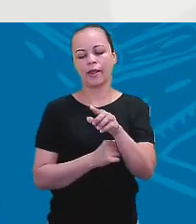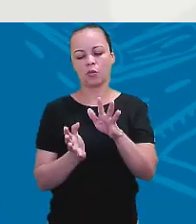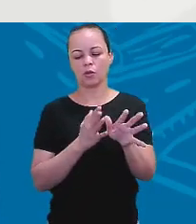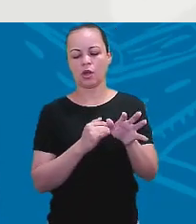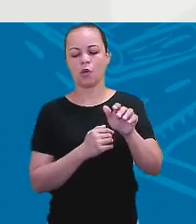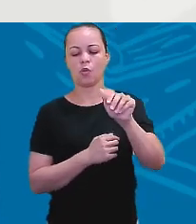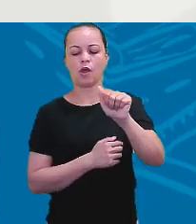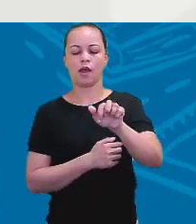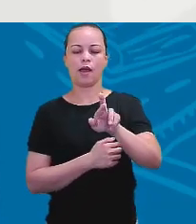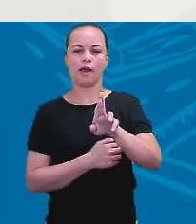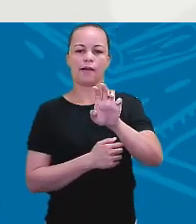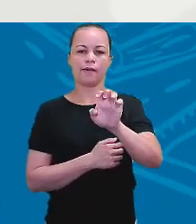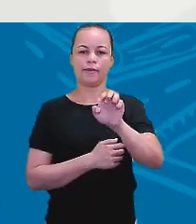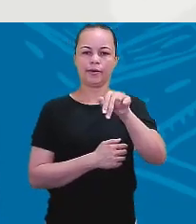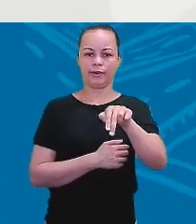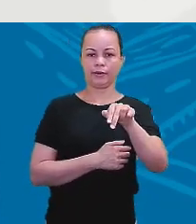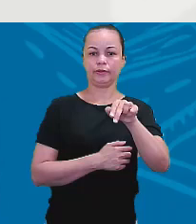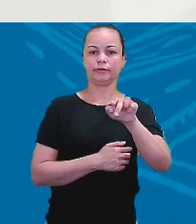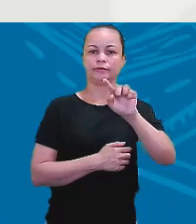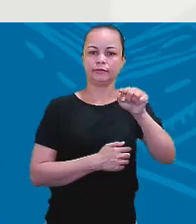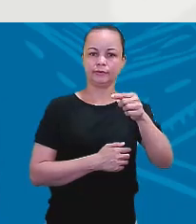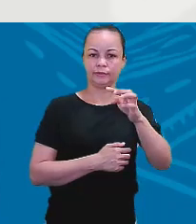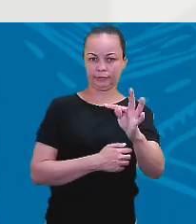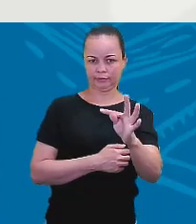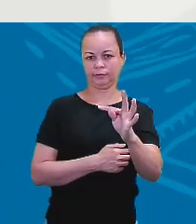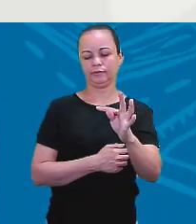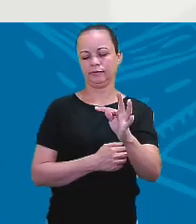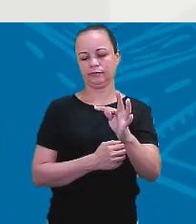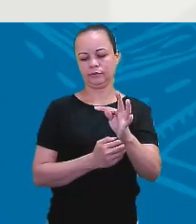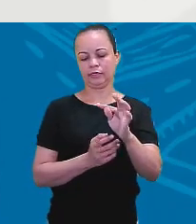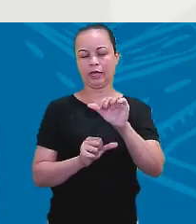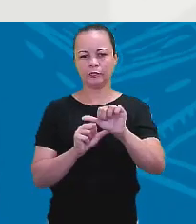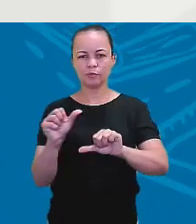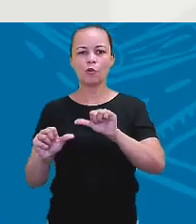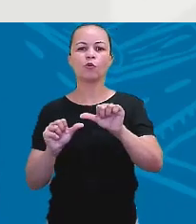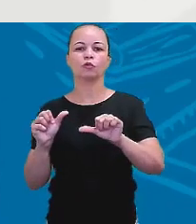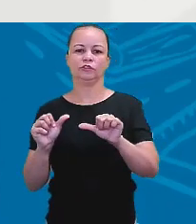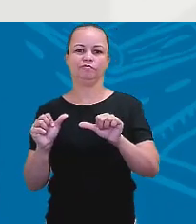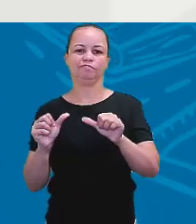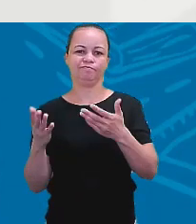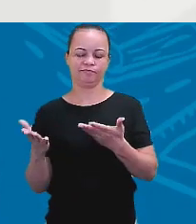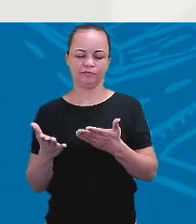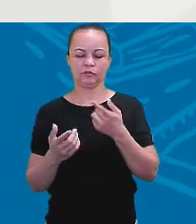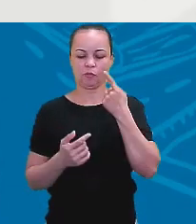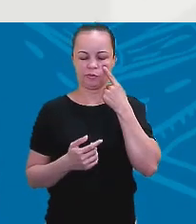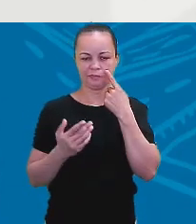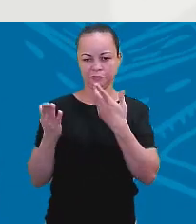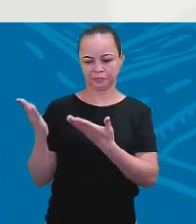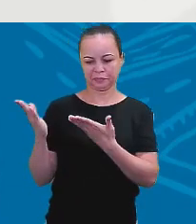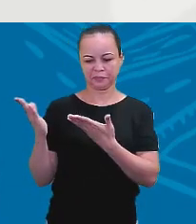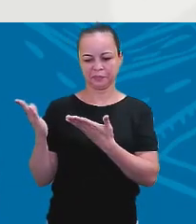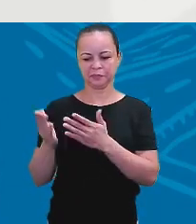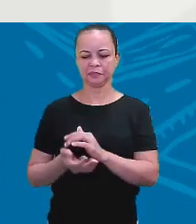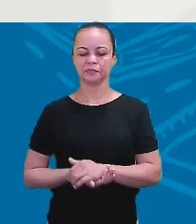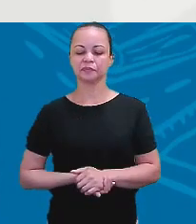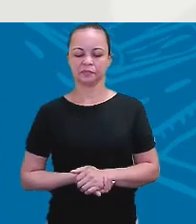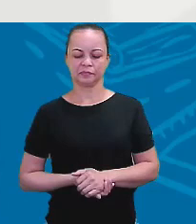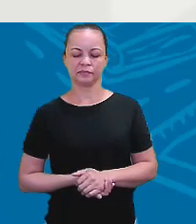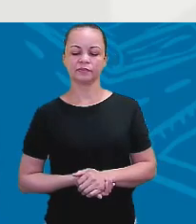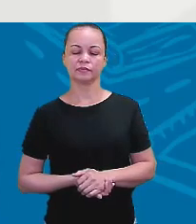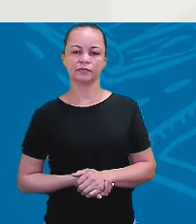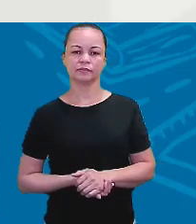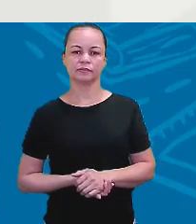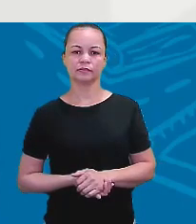começar por I am, você vai trocar por aren't I. E ponto final. Vamos ver como ficaria? Ó, I am your